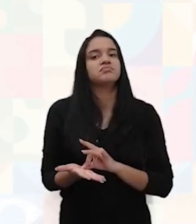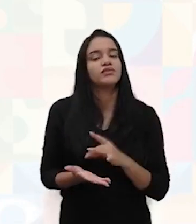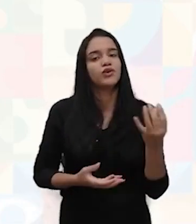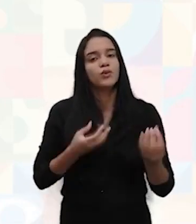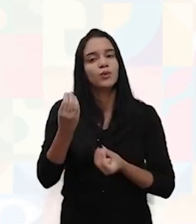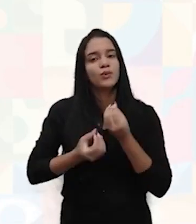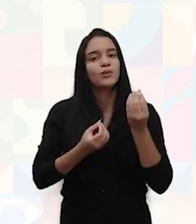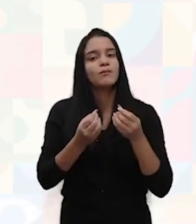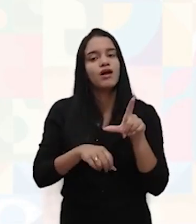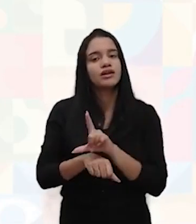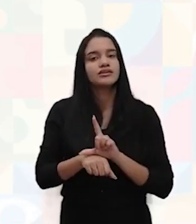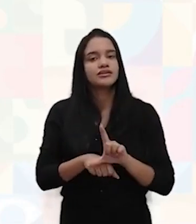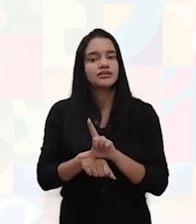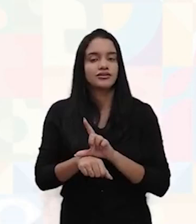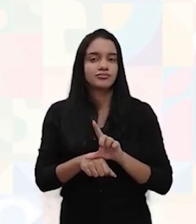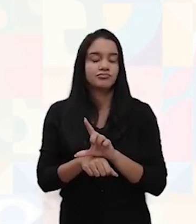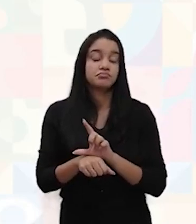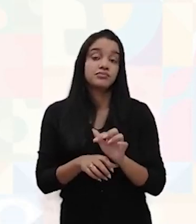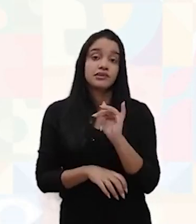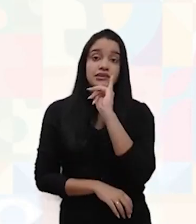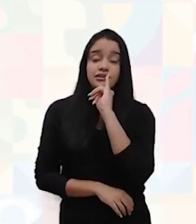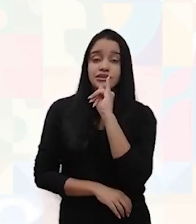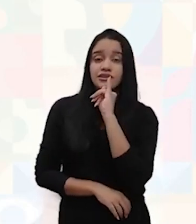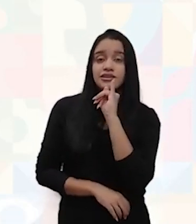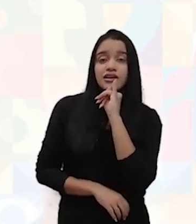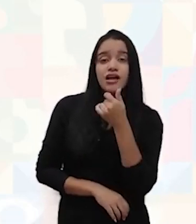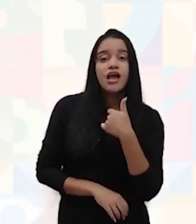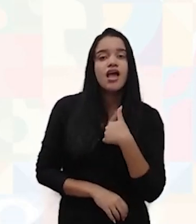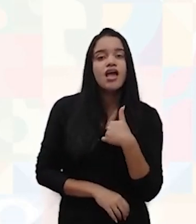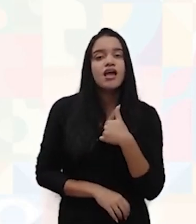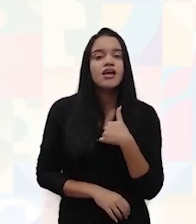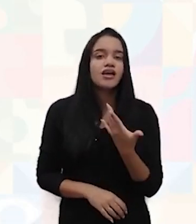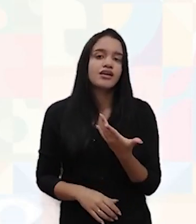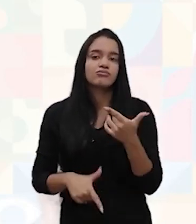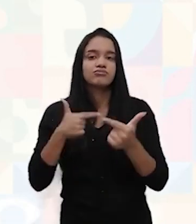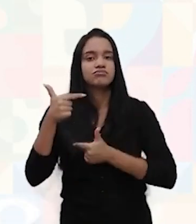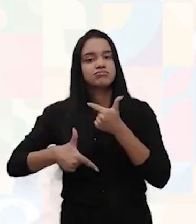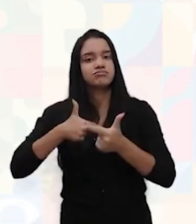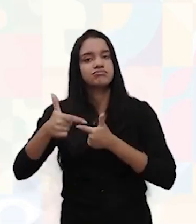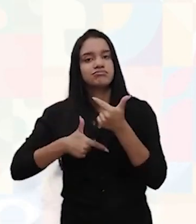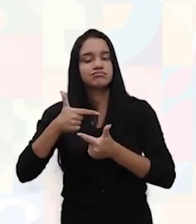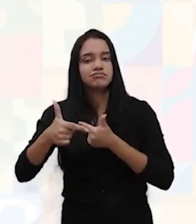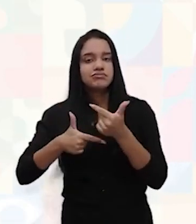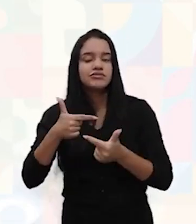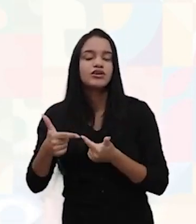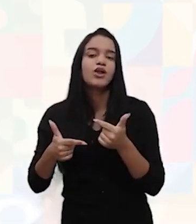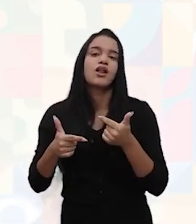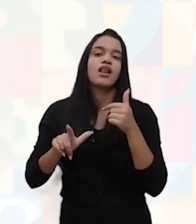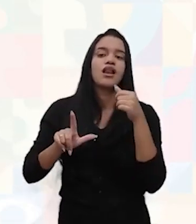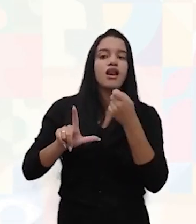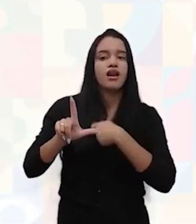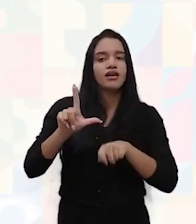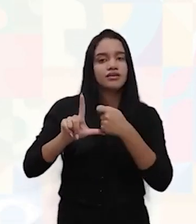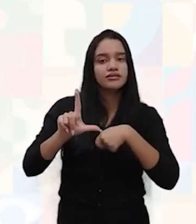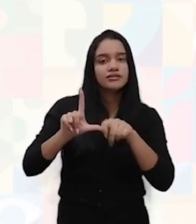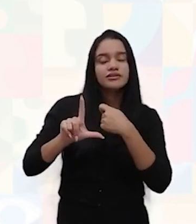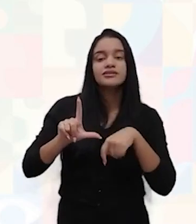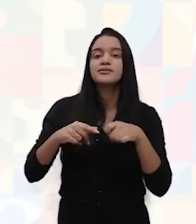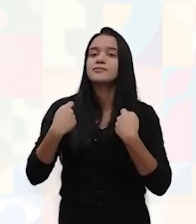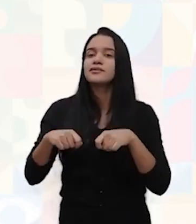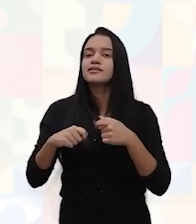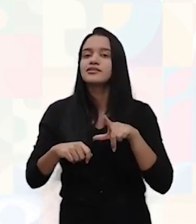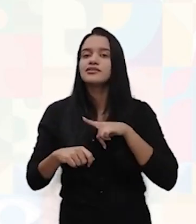como é que essa legislação se desdobra. Porque, por exemplo, para que eu seja um prestador de serviço, um operador logístico, eu preciso ter